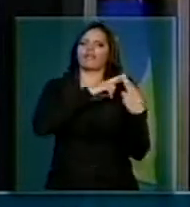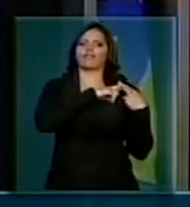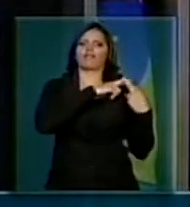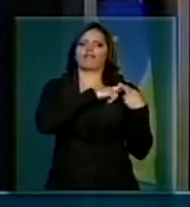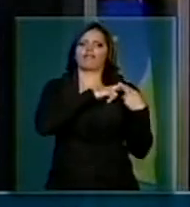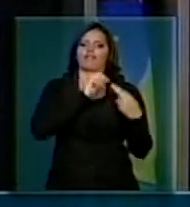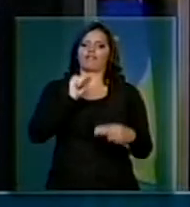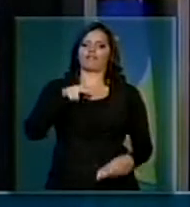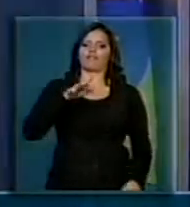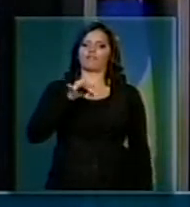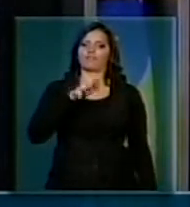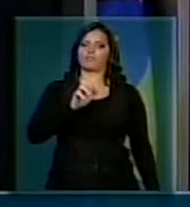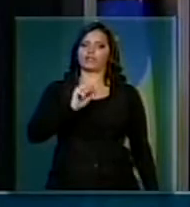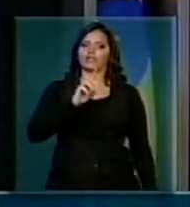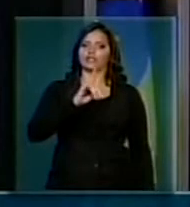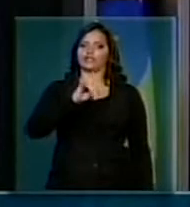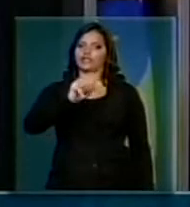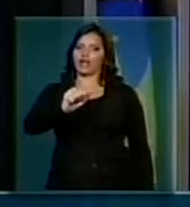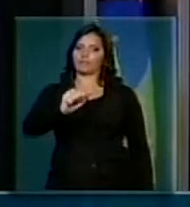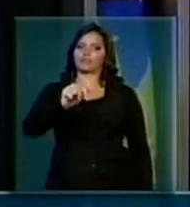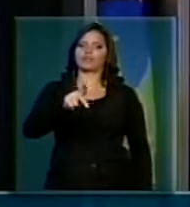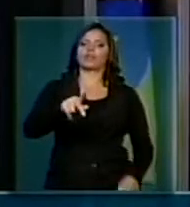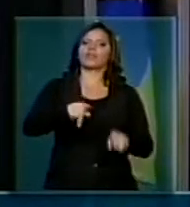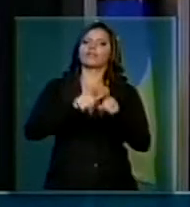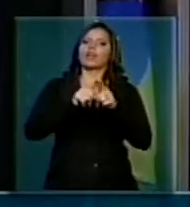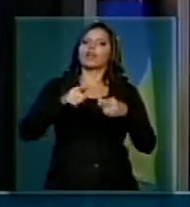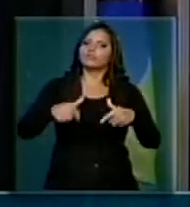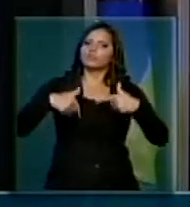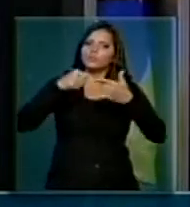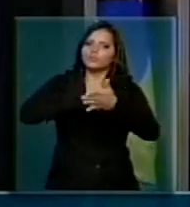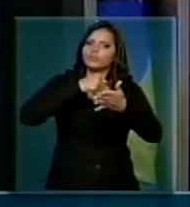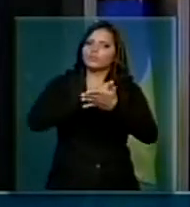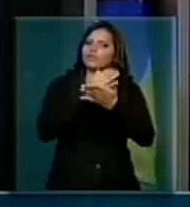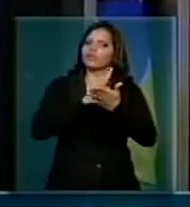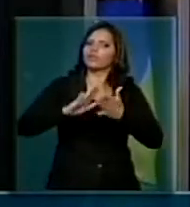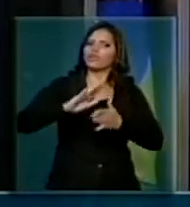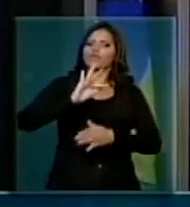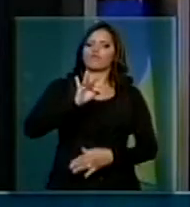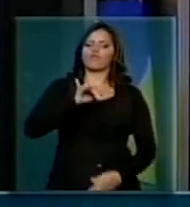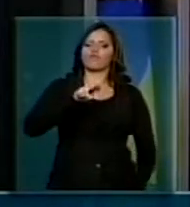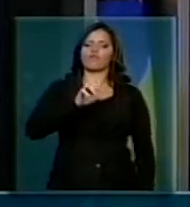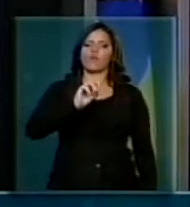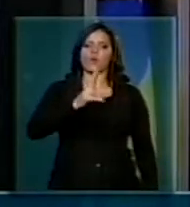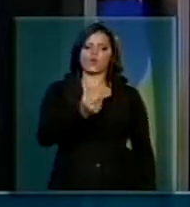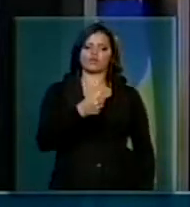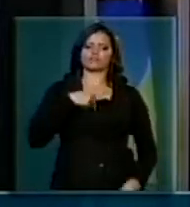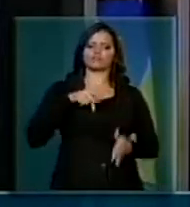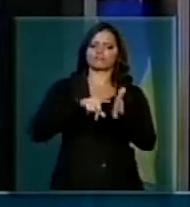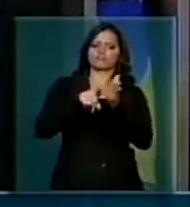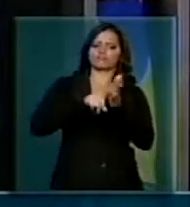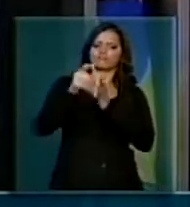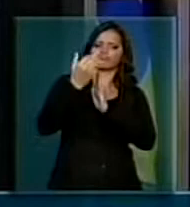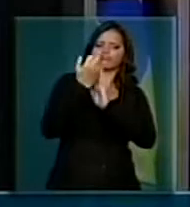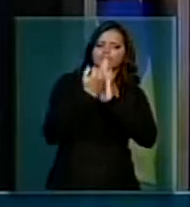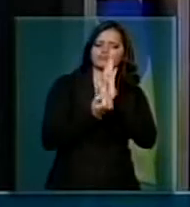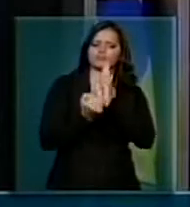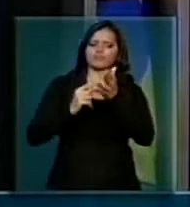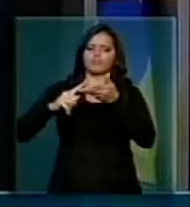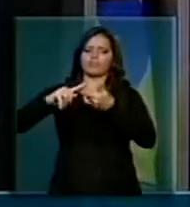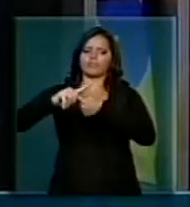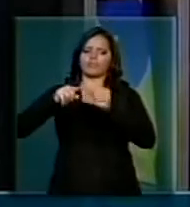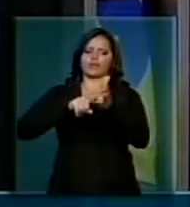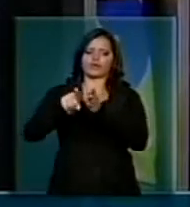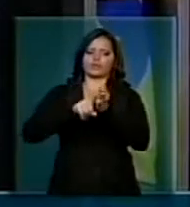para enfrentar a luta aqui na desoneração da Folha. Eu, inclusive, estou com um questionário da FIP para responder,